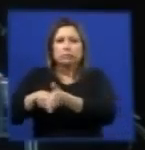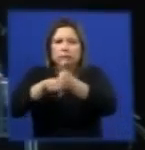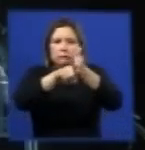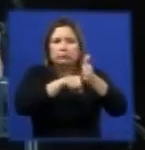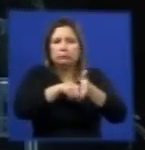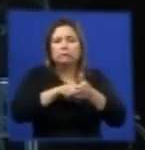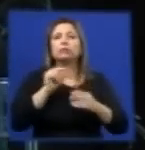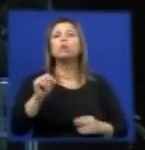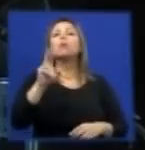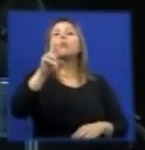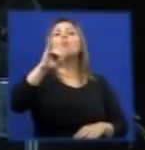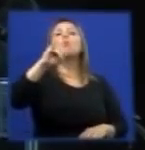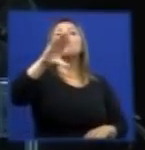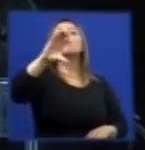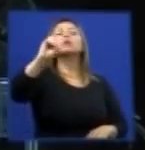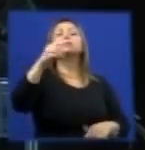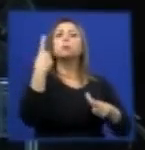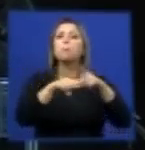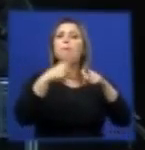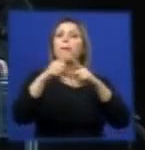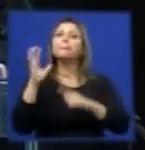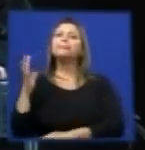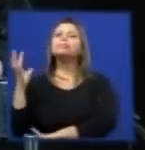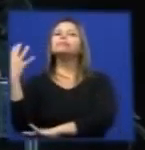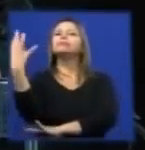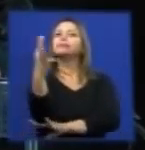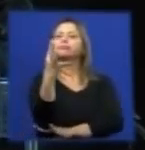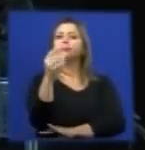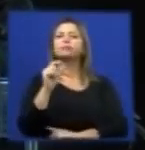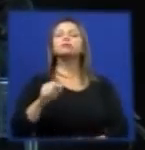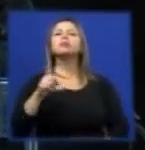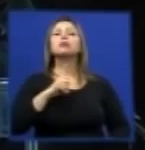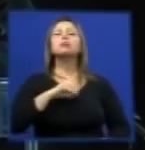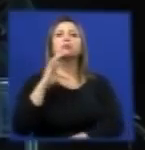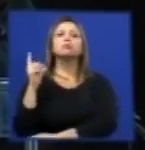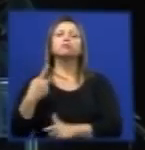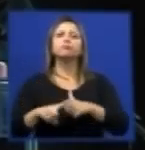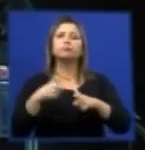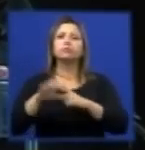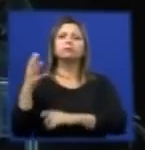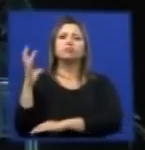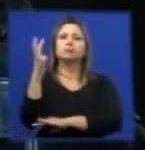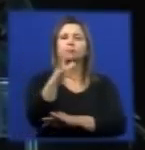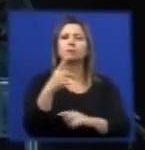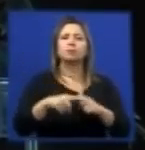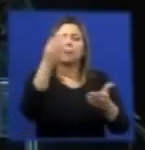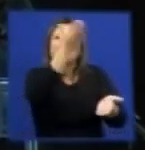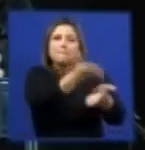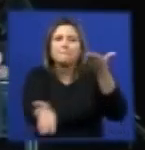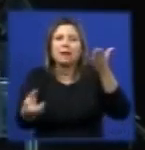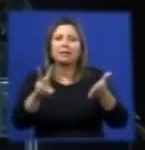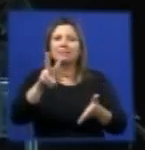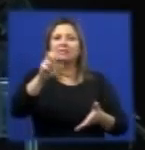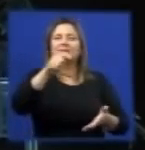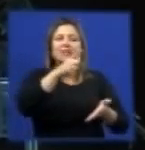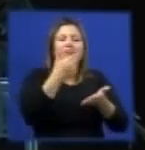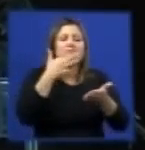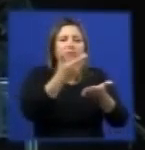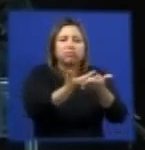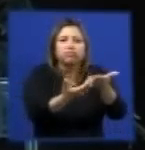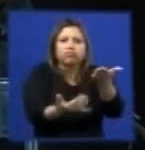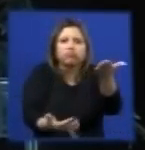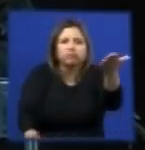dos riscos ambientais. Existem riscos por conta de perdas e vazamentos na manipulação e no